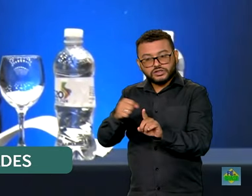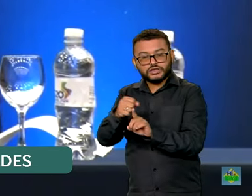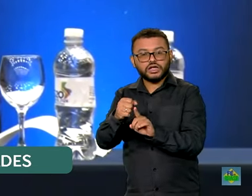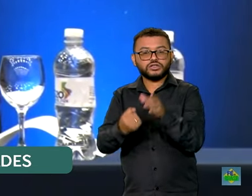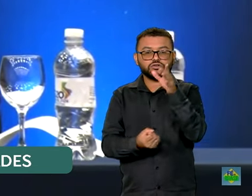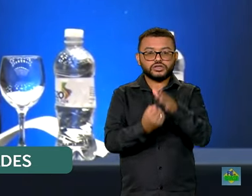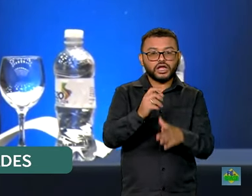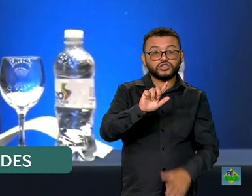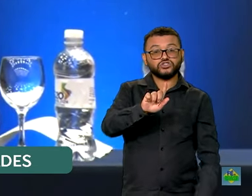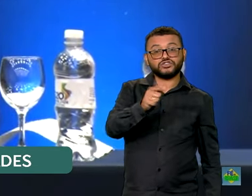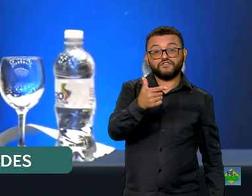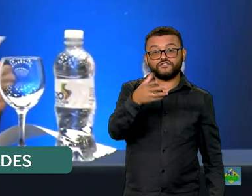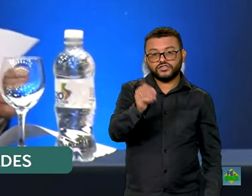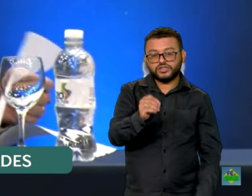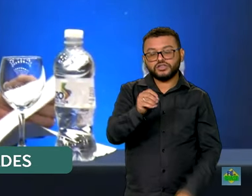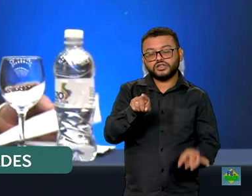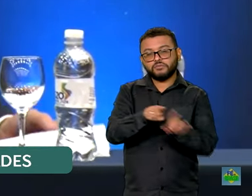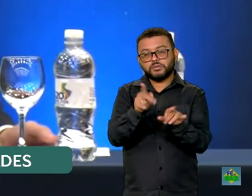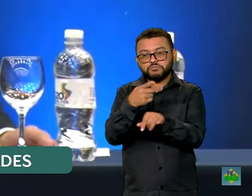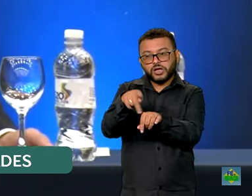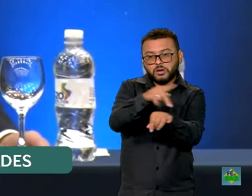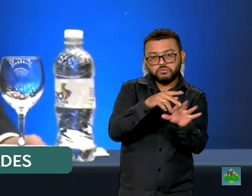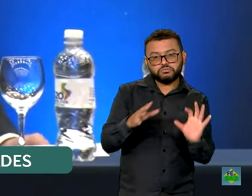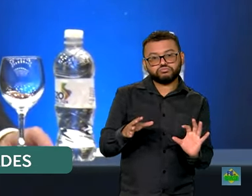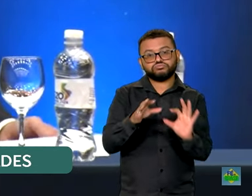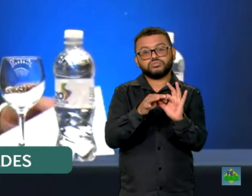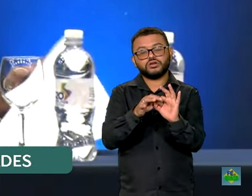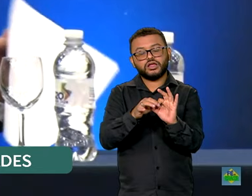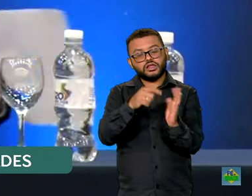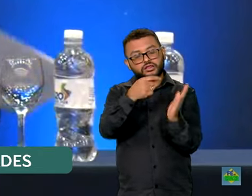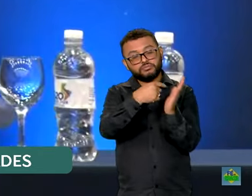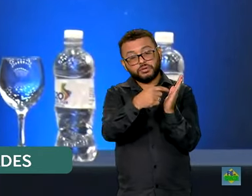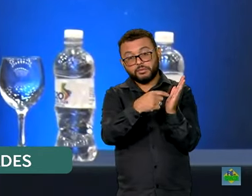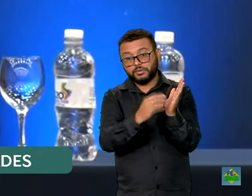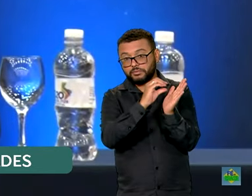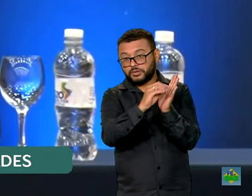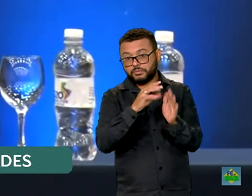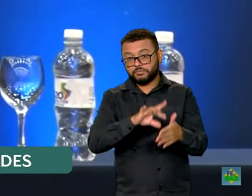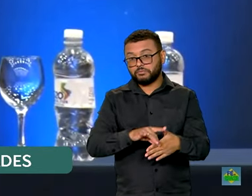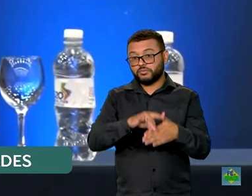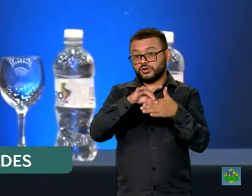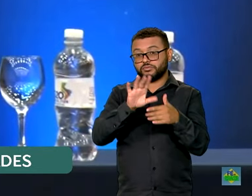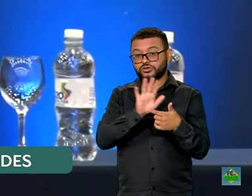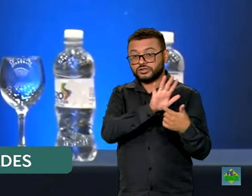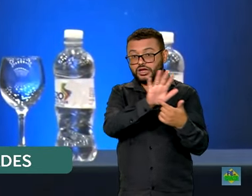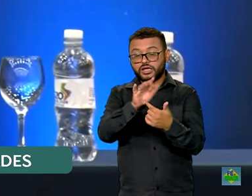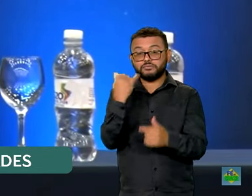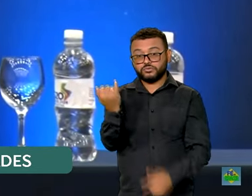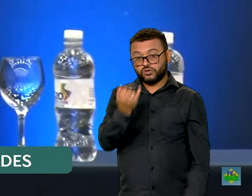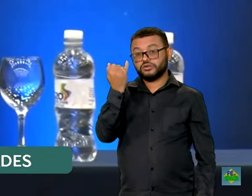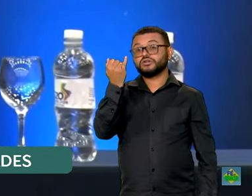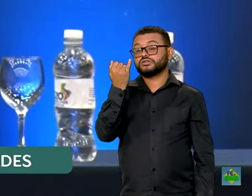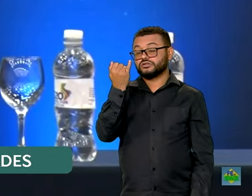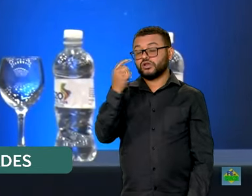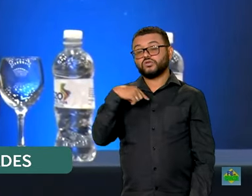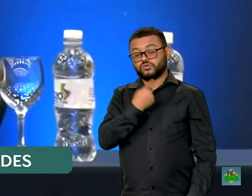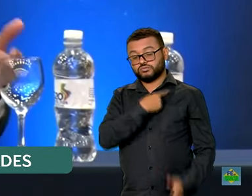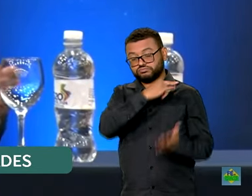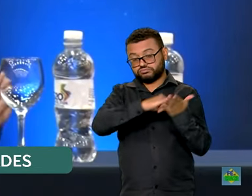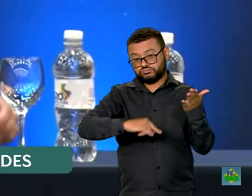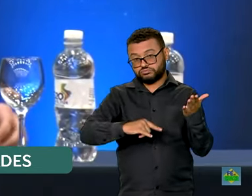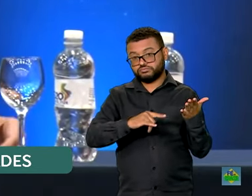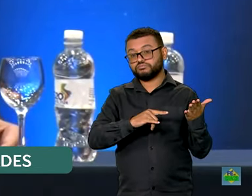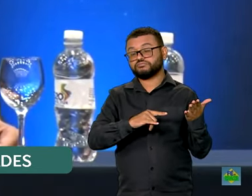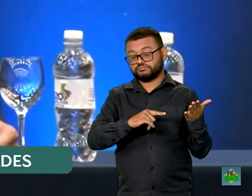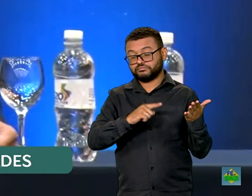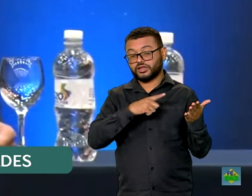G20 e as organizações internacionais. Então, esses são os pontos que eu gostaria de destacar como os mais relevantes dos documentos que